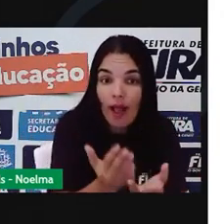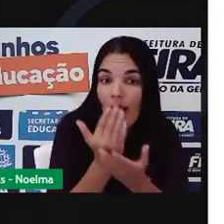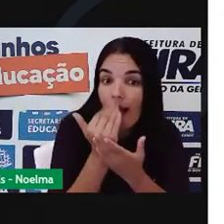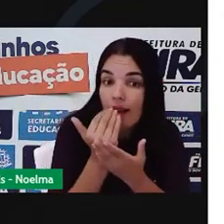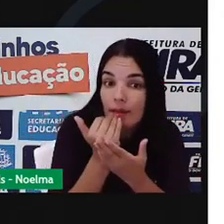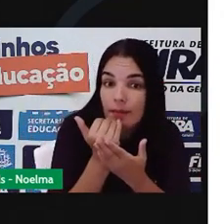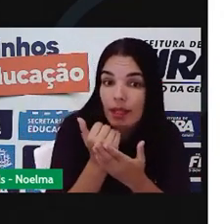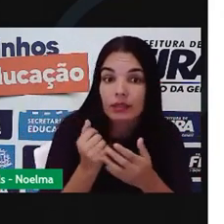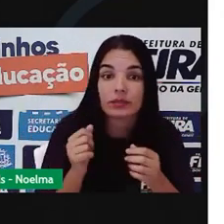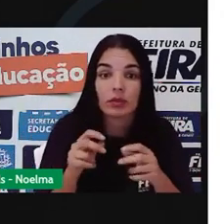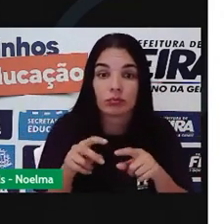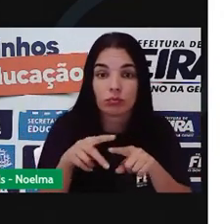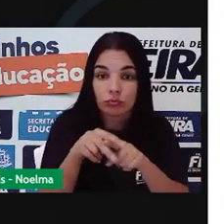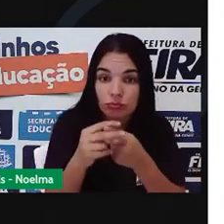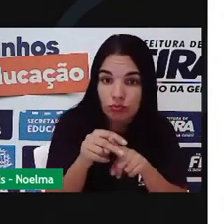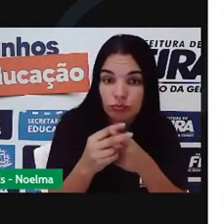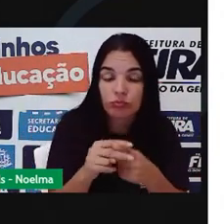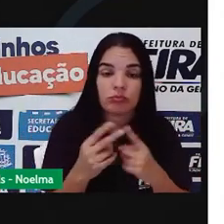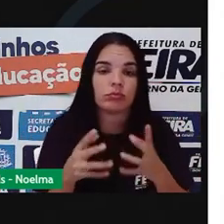mecanizada.